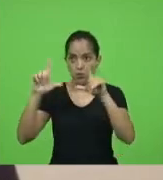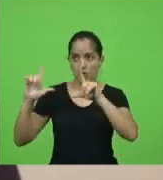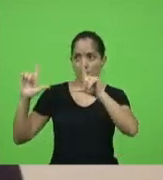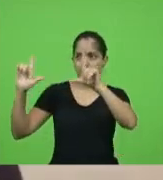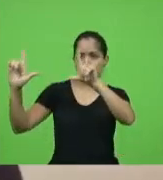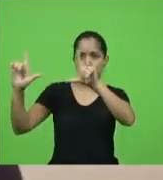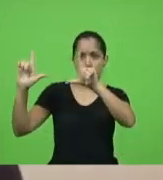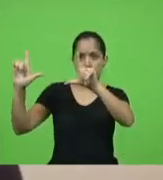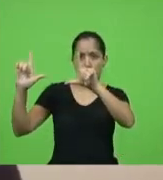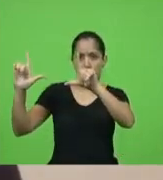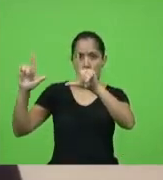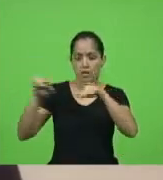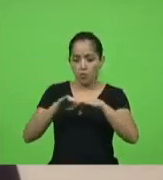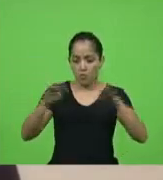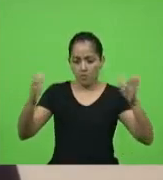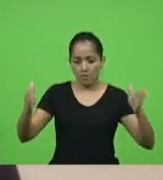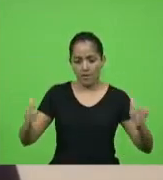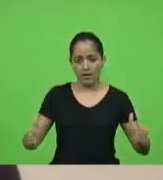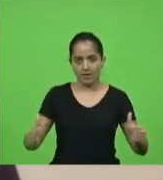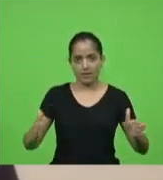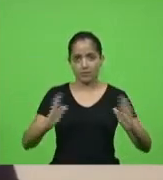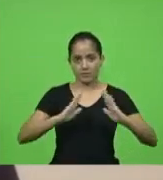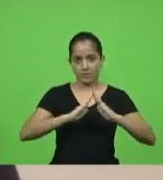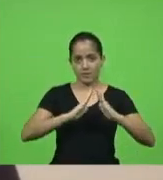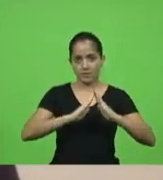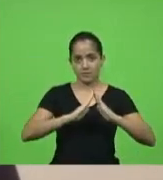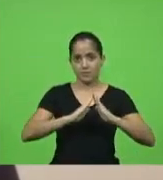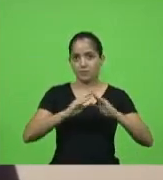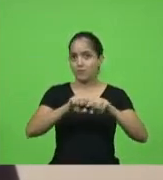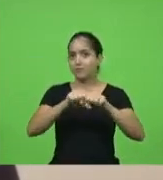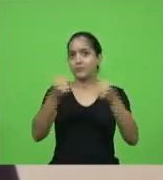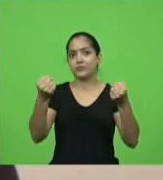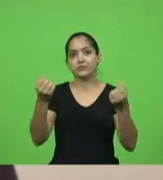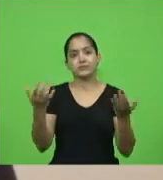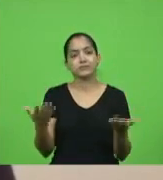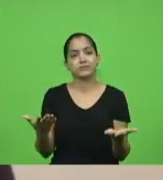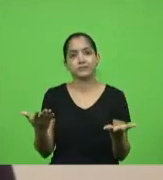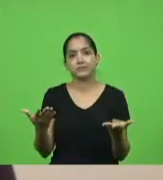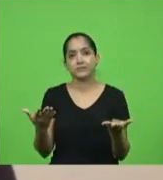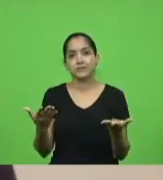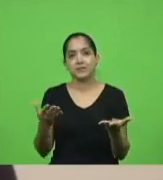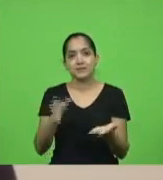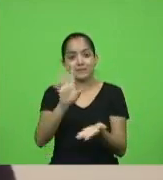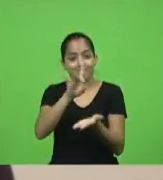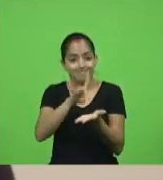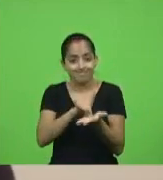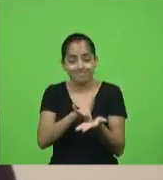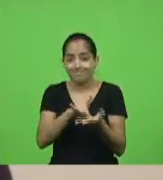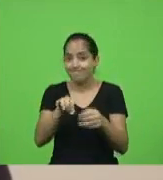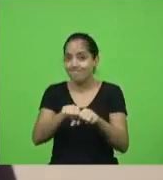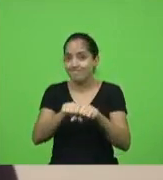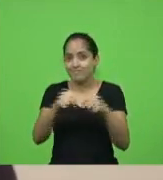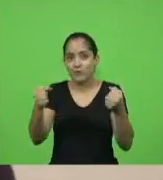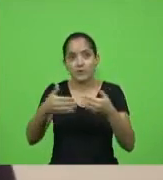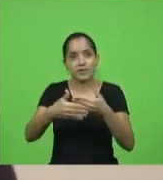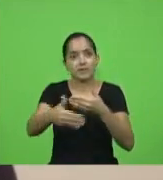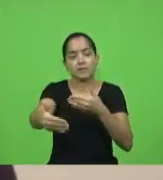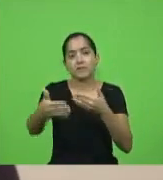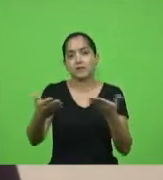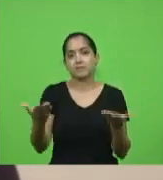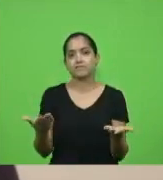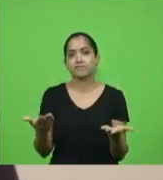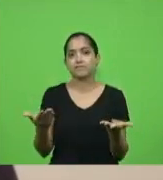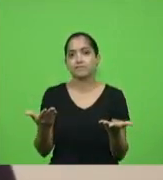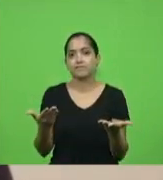frente um balcão na minha casa eu quebro se eu me formalizar eu vou quebrar sinceramente